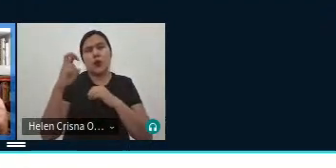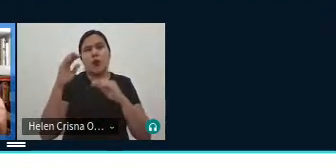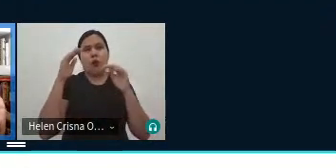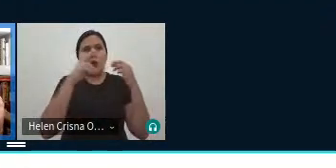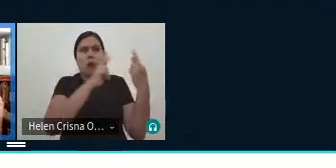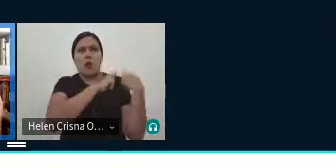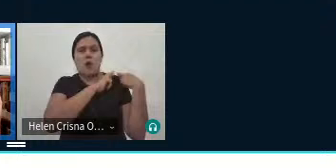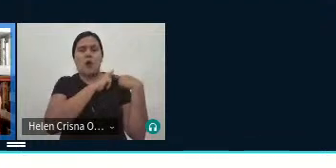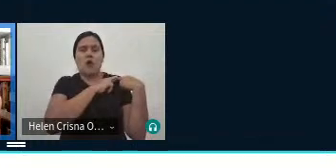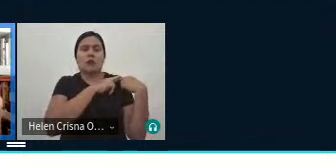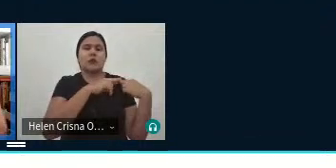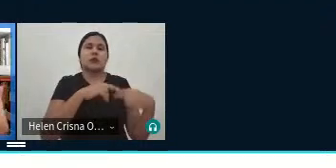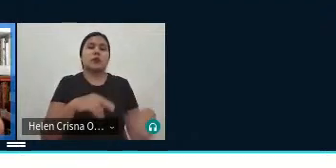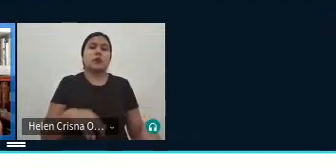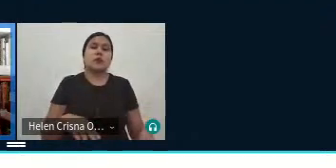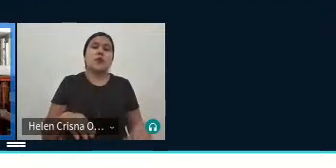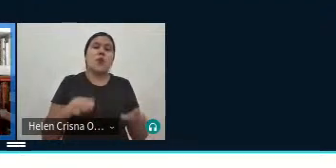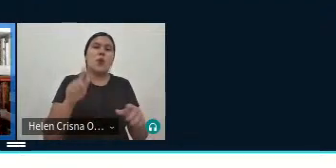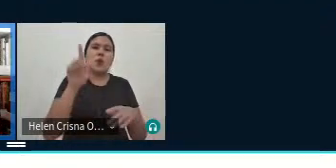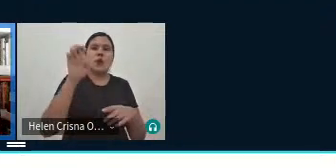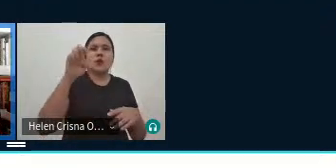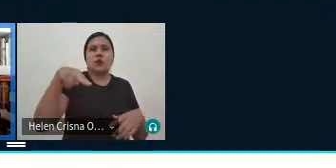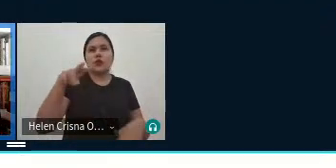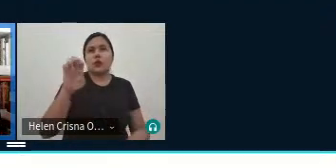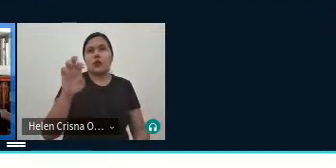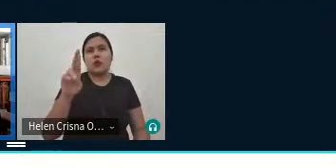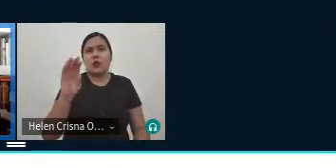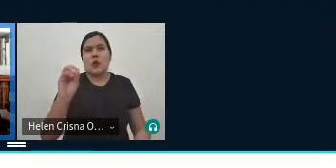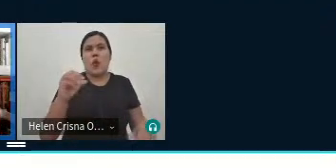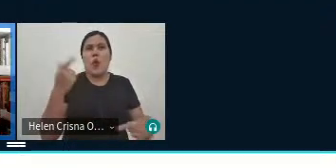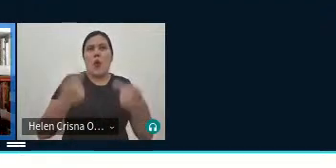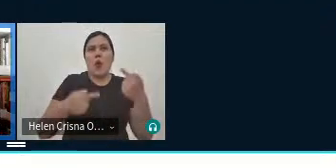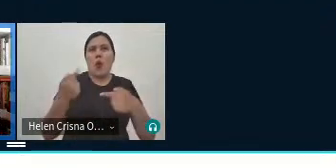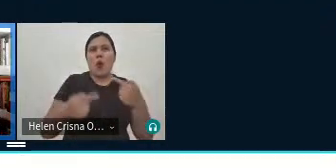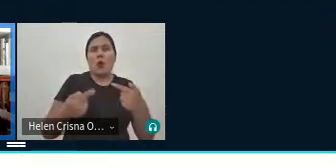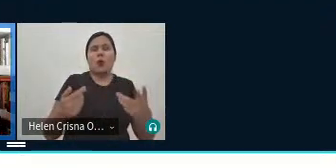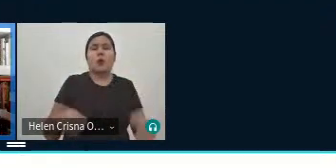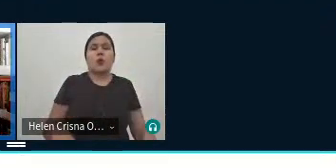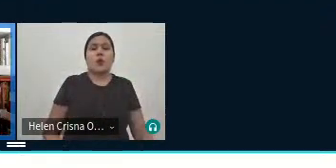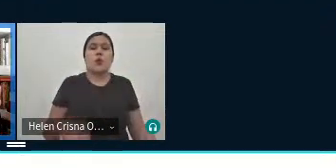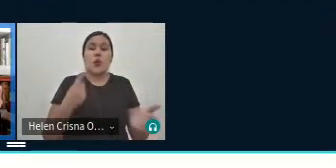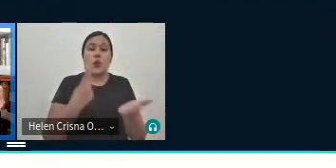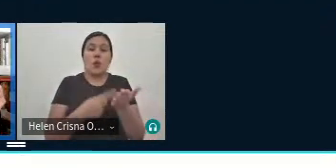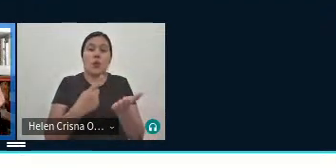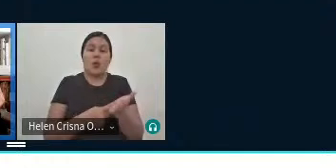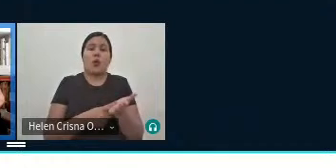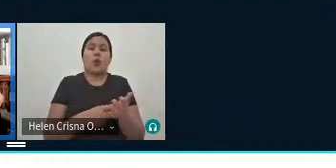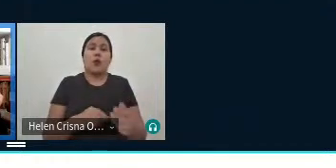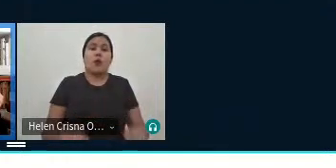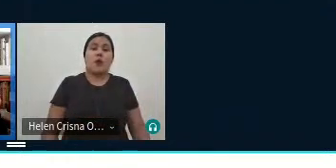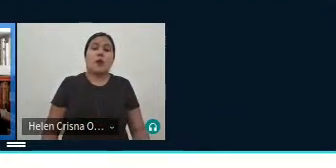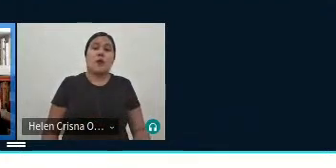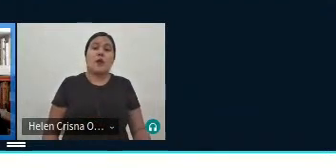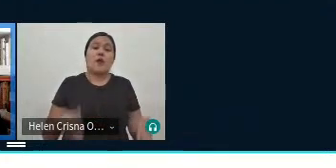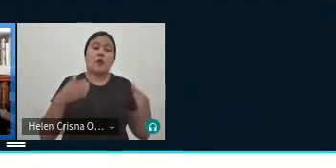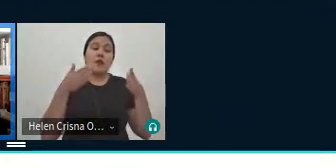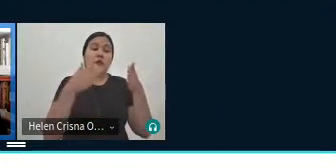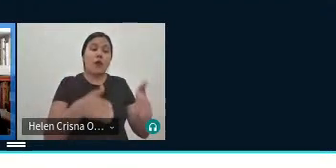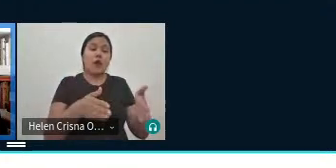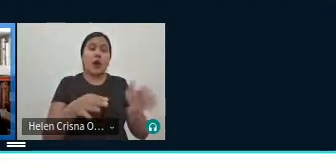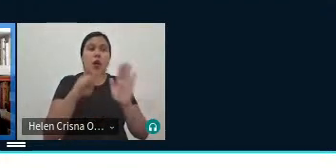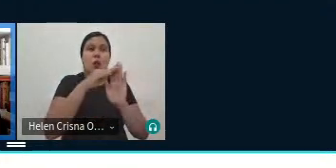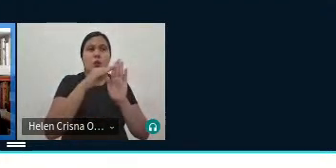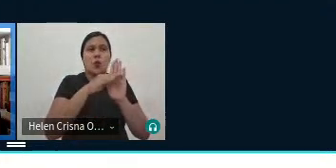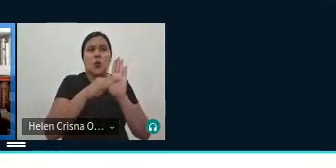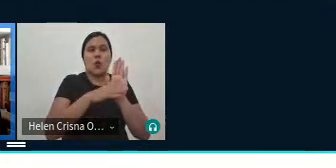estudos de gênero o debate que eu proponho hoje nessa comunicação aqui pretende enfocar pontos comuns